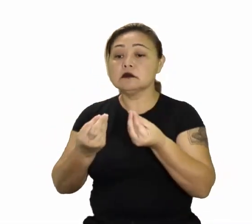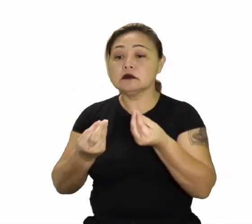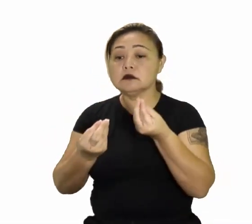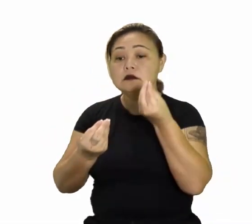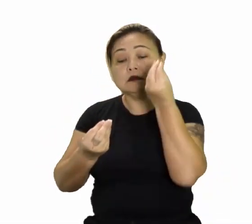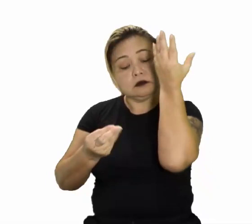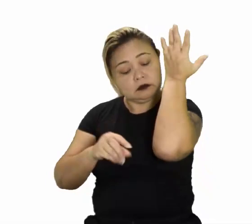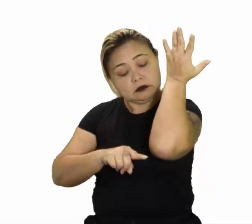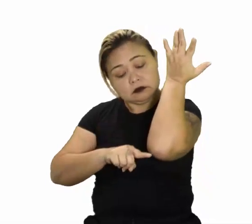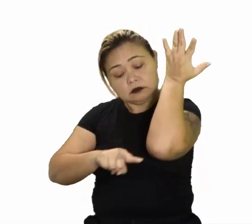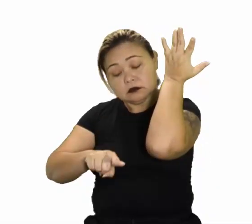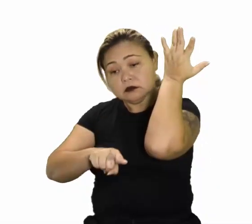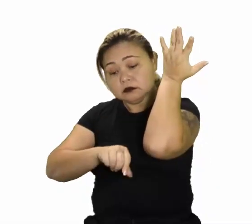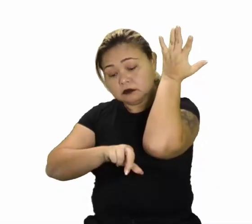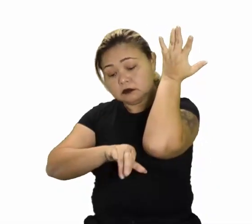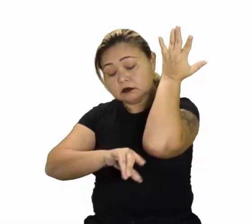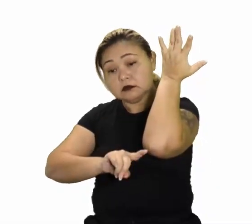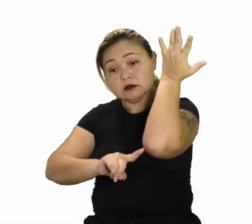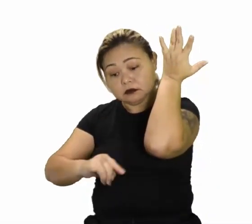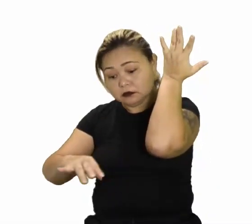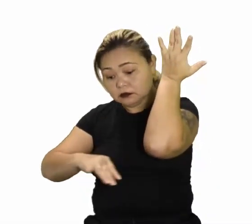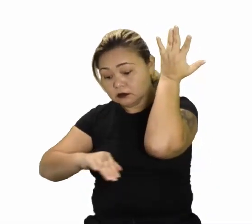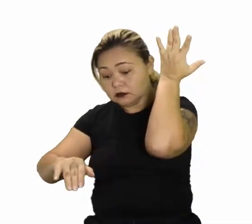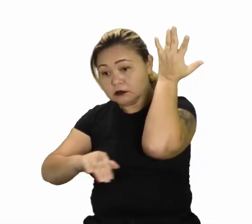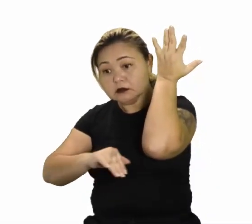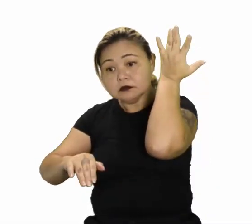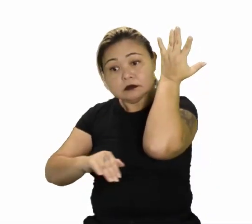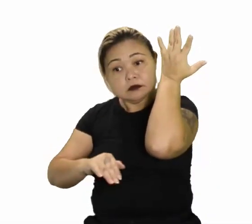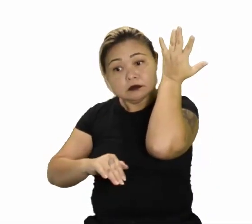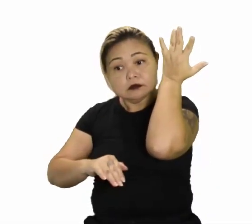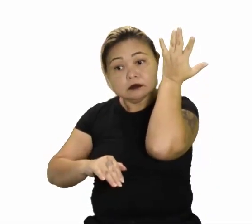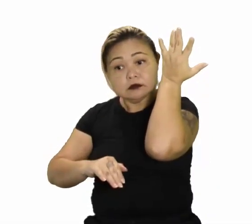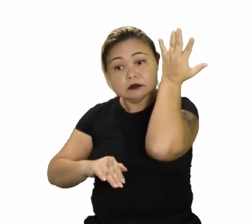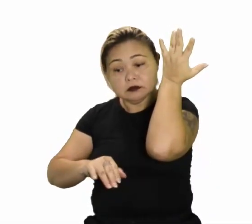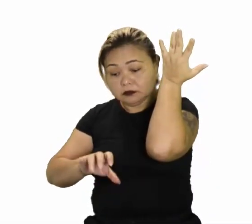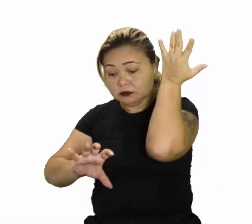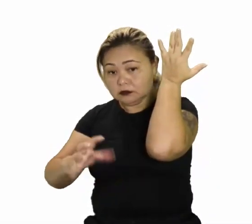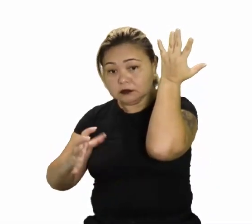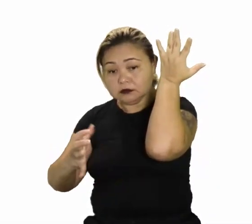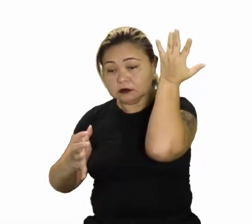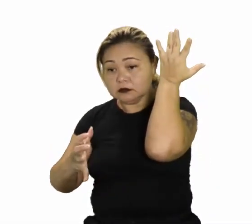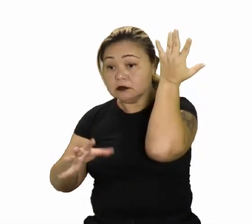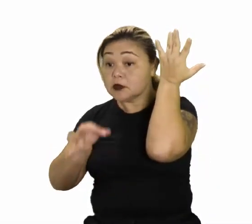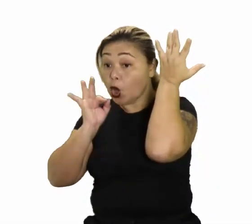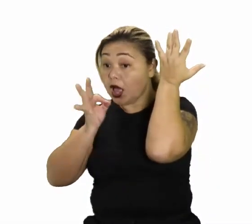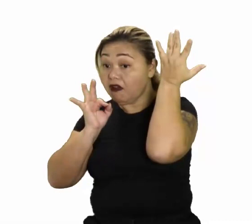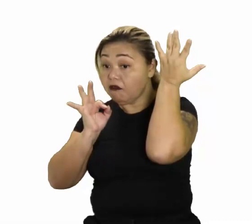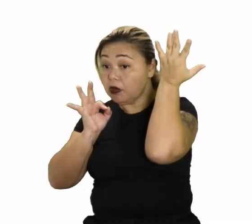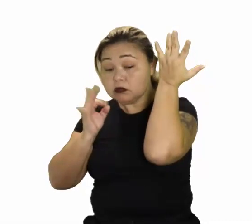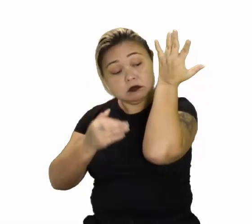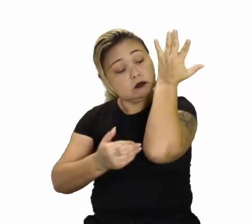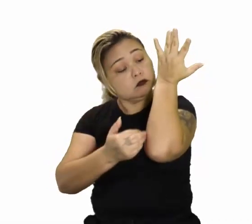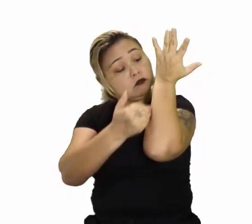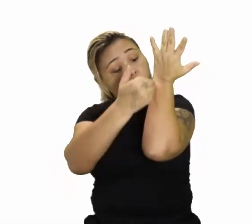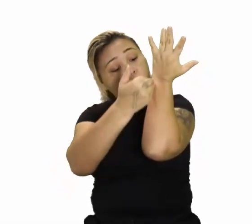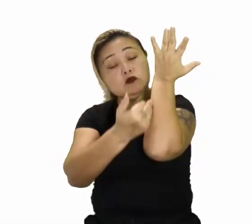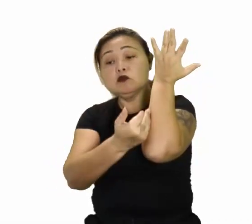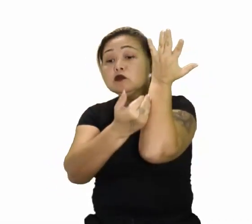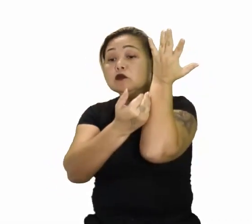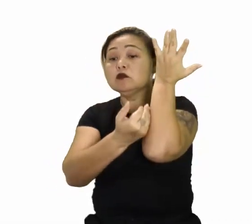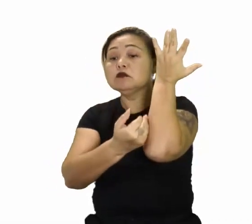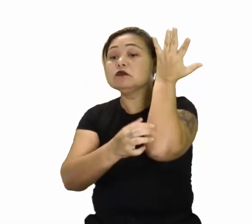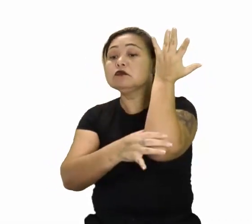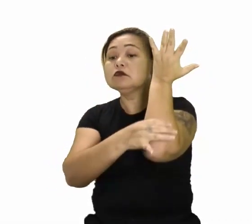sistema radicular. Não há impacto do sistema radicular do café com o sistema radicular